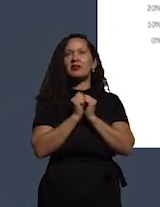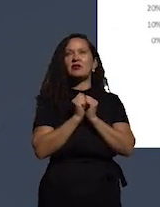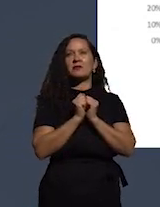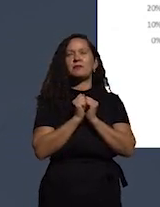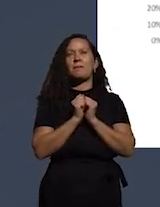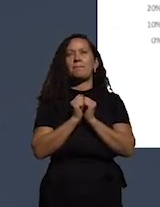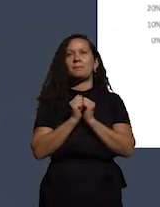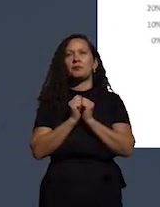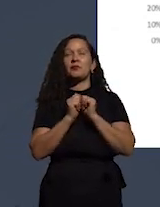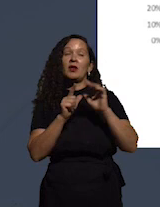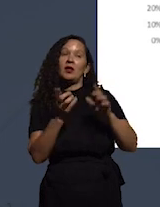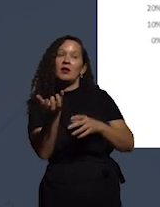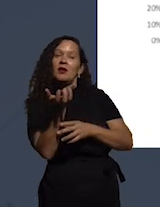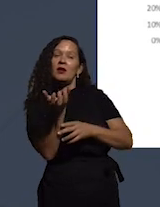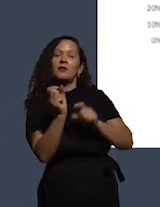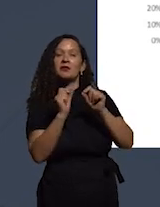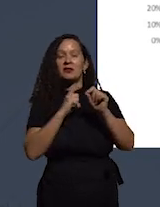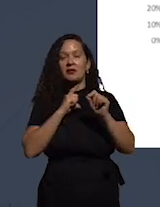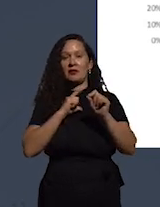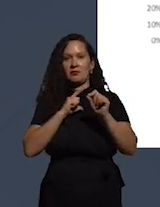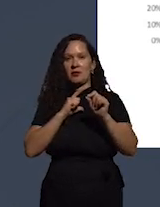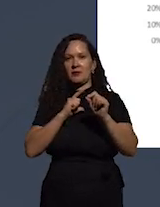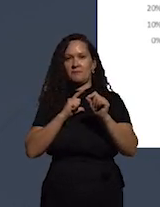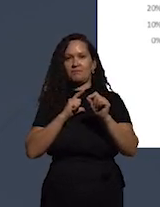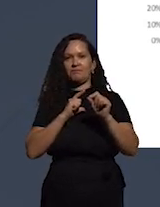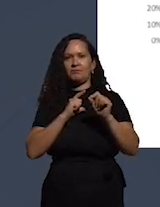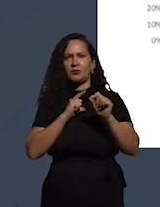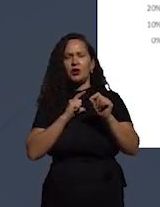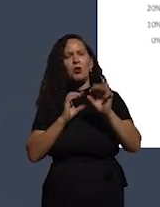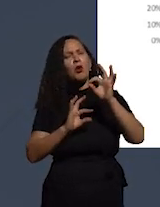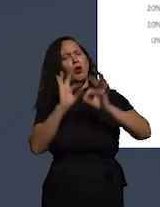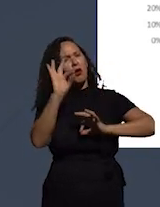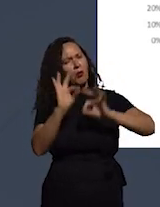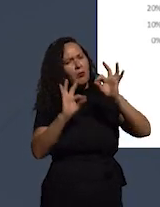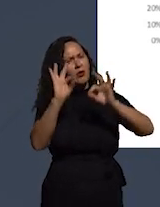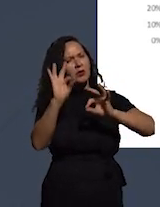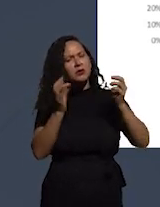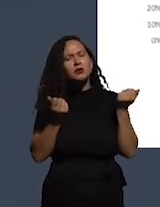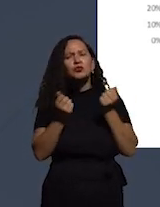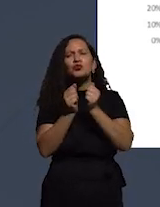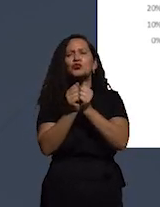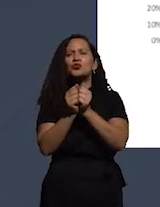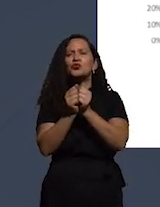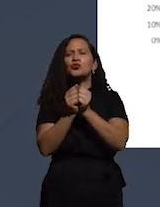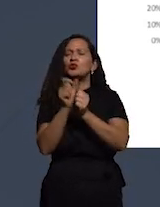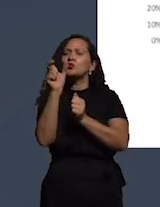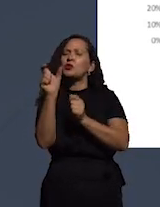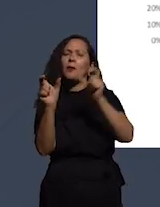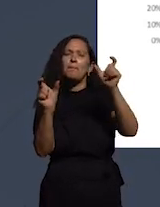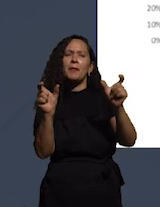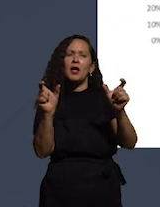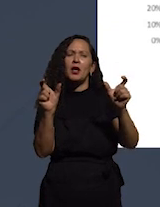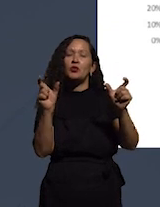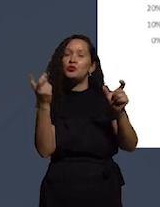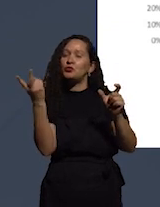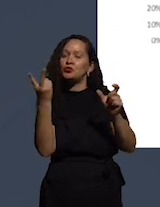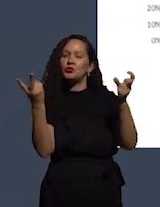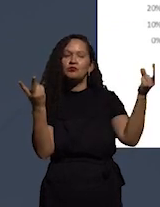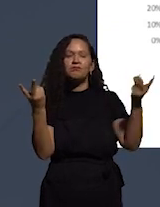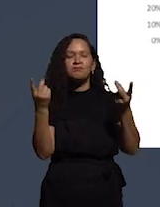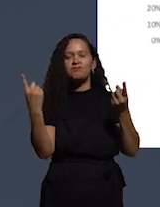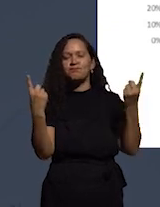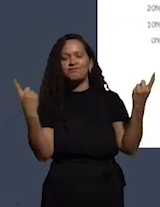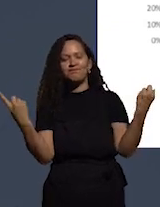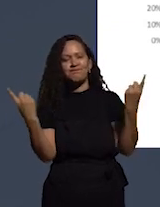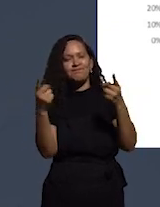nós queremos que haja um certo contínuo e temos os dois extremos do contínuo em que vocês veem que